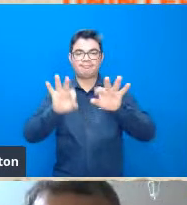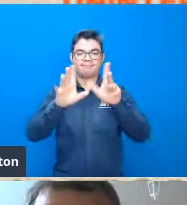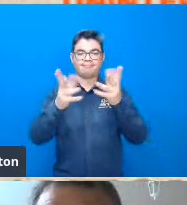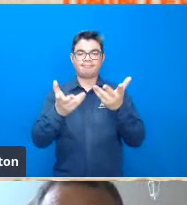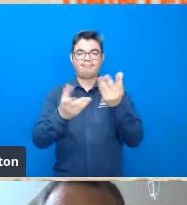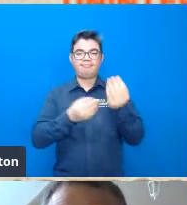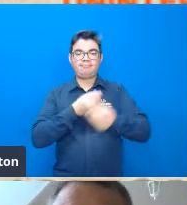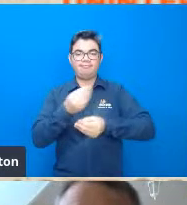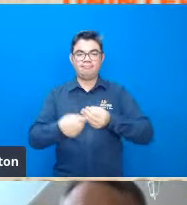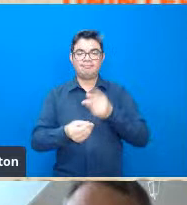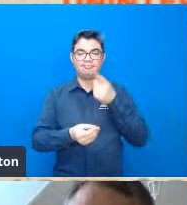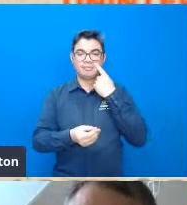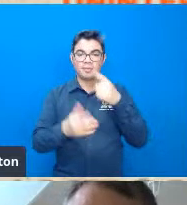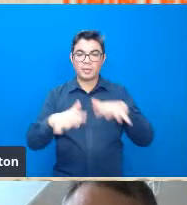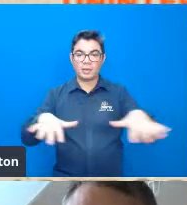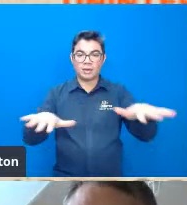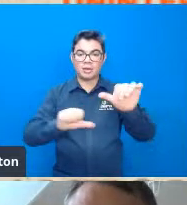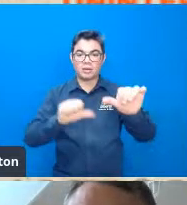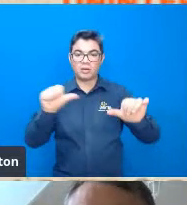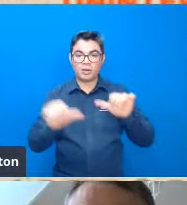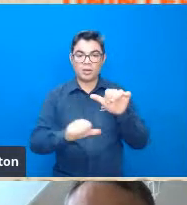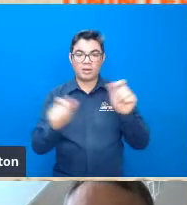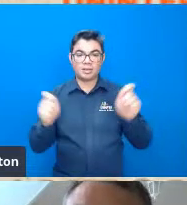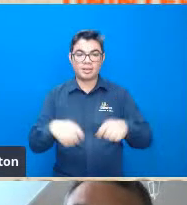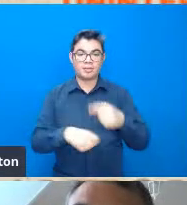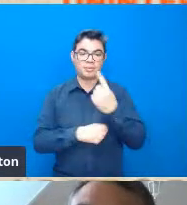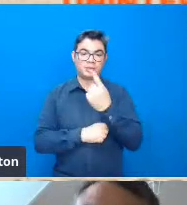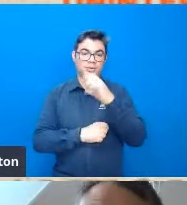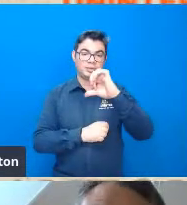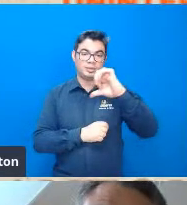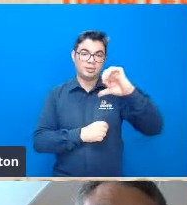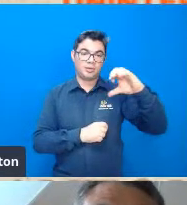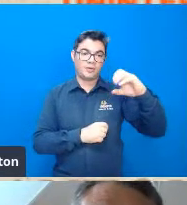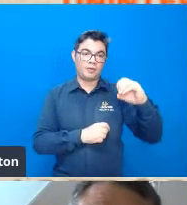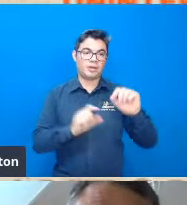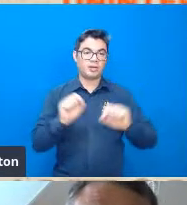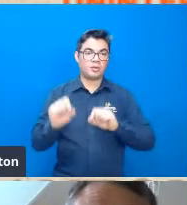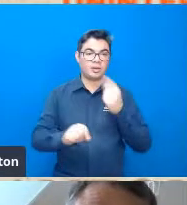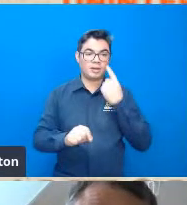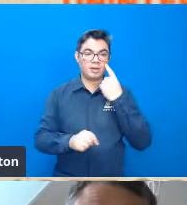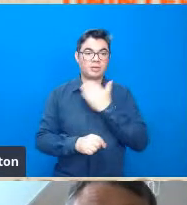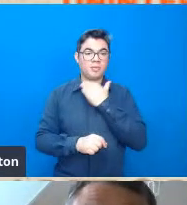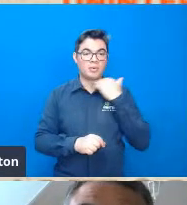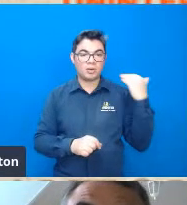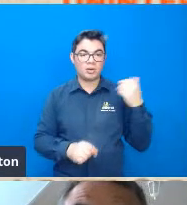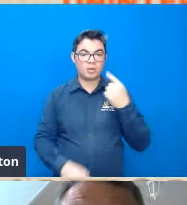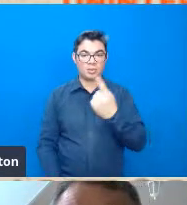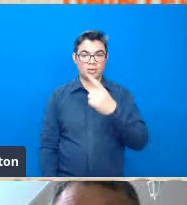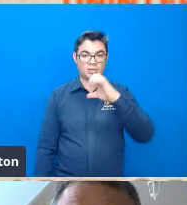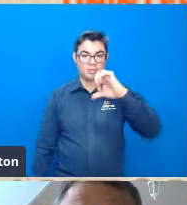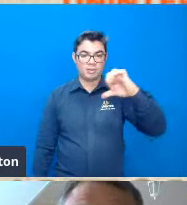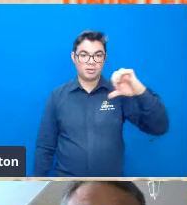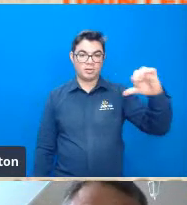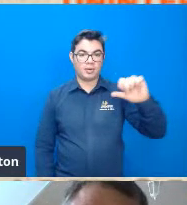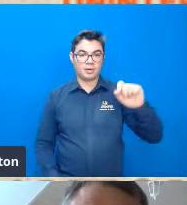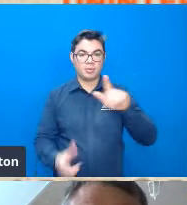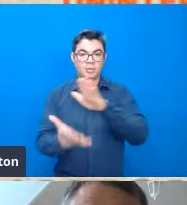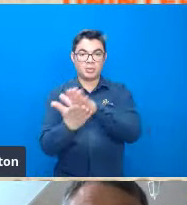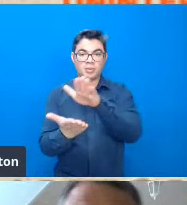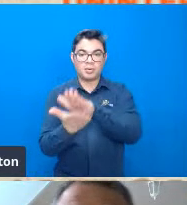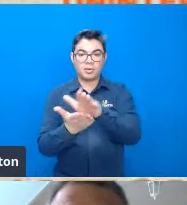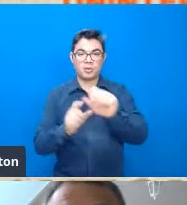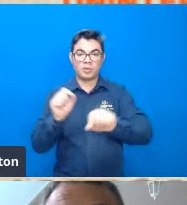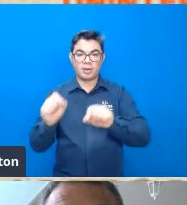ele muda um pouquinho já na década de 90 tanto que ele faleceu em 1999 e o livro foi publicado em